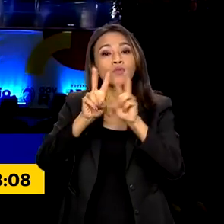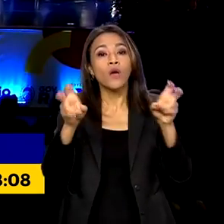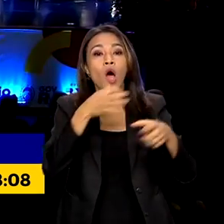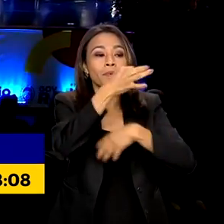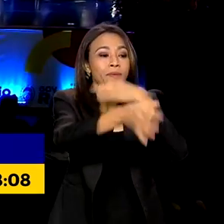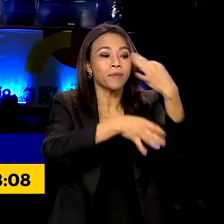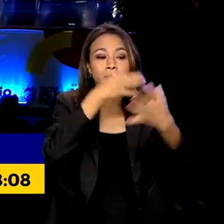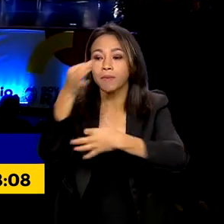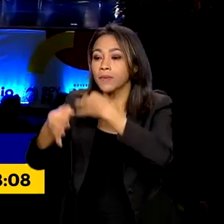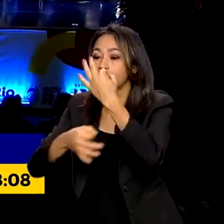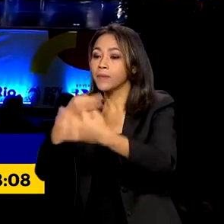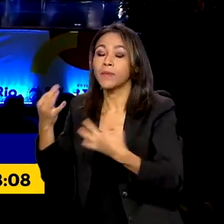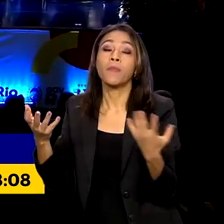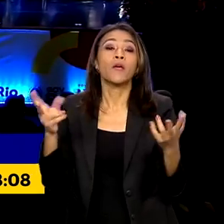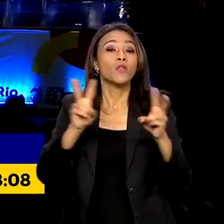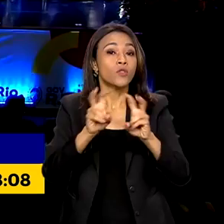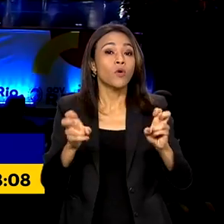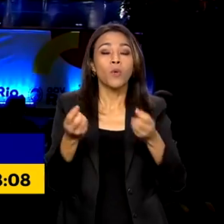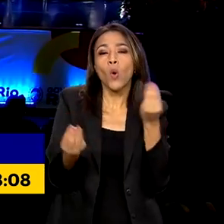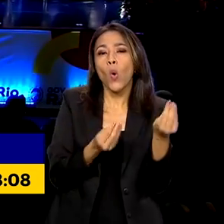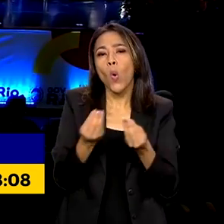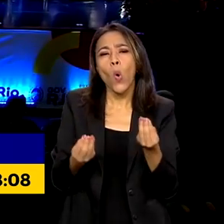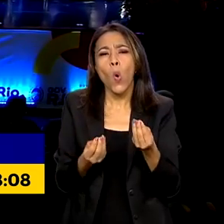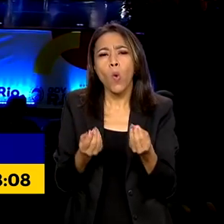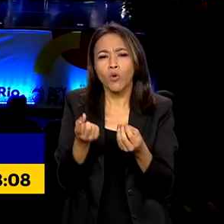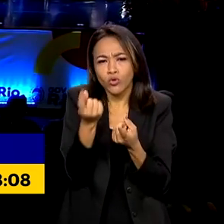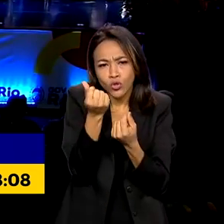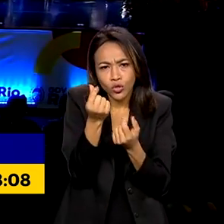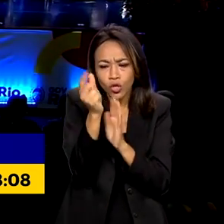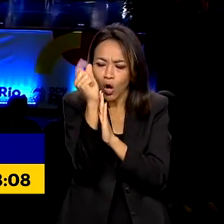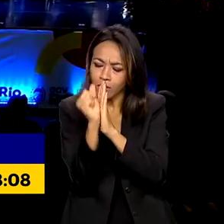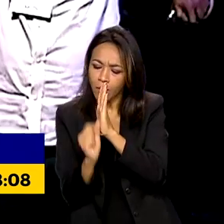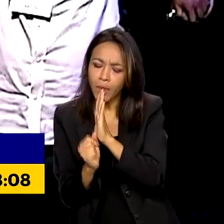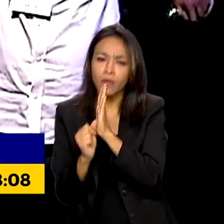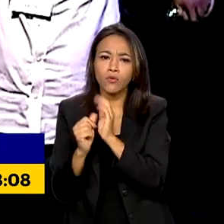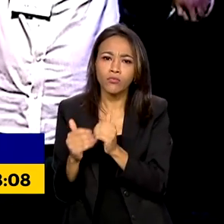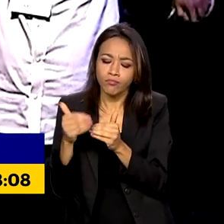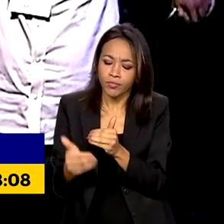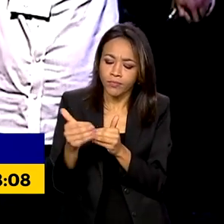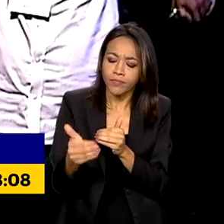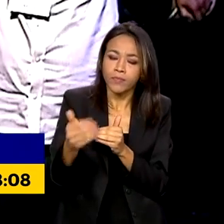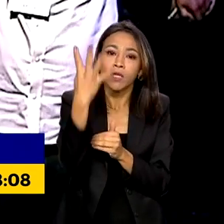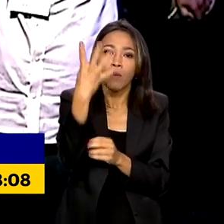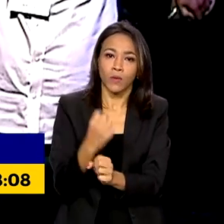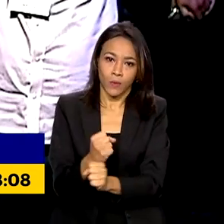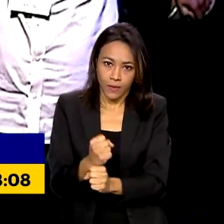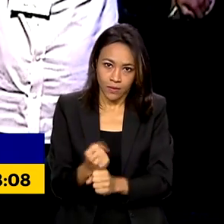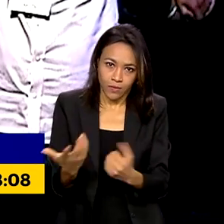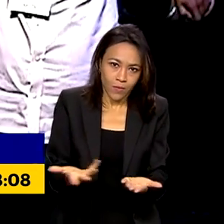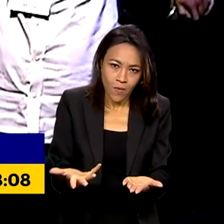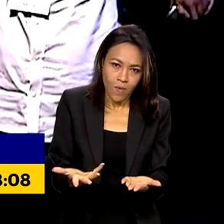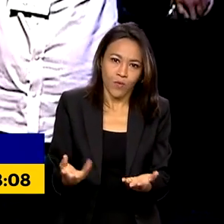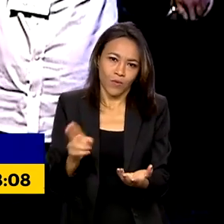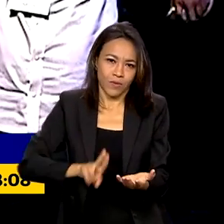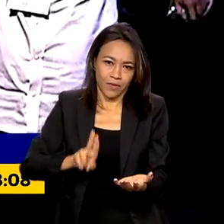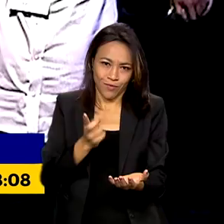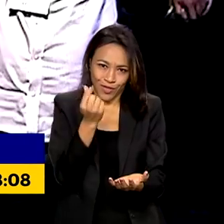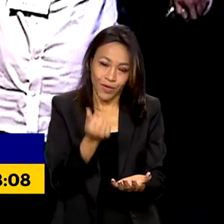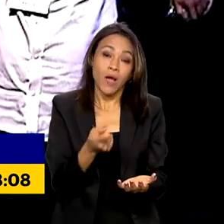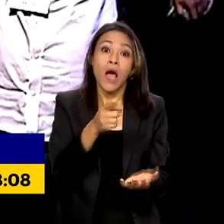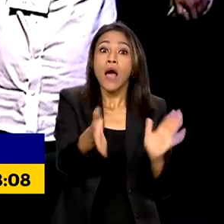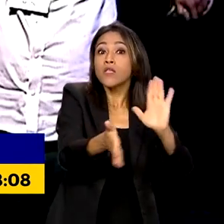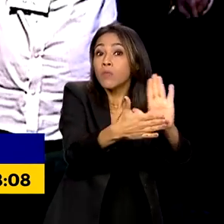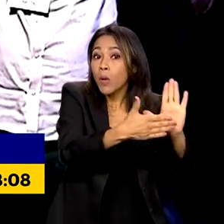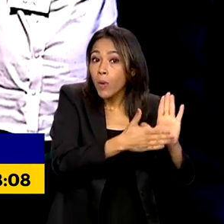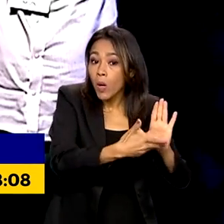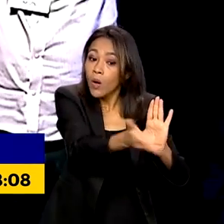sobre as prioridades do orçamento público para os próximos quatro anos. Entre as propostas apresentadas pela população